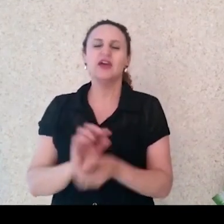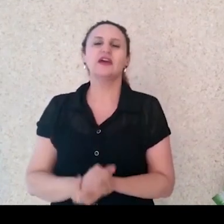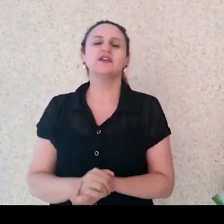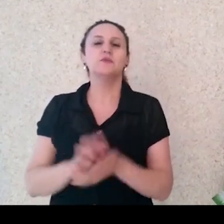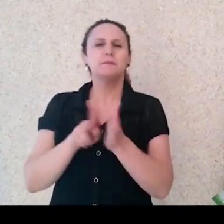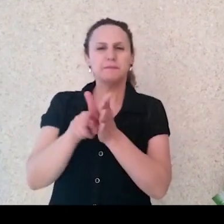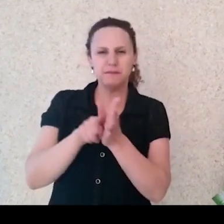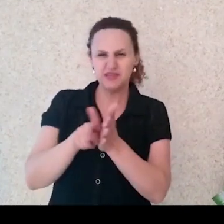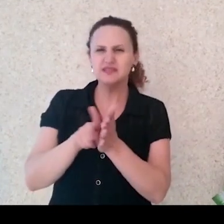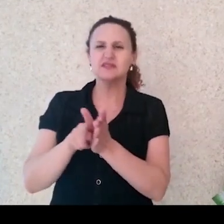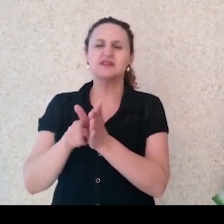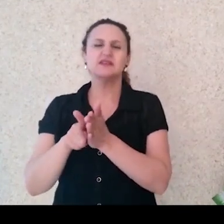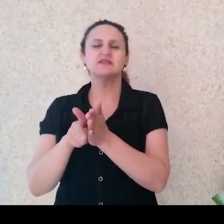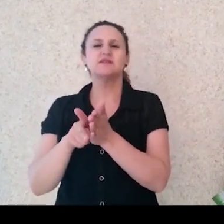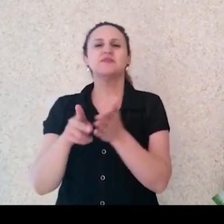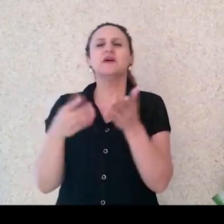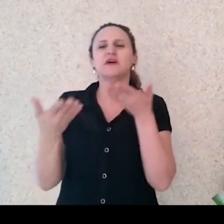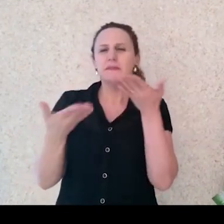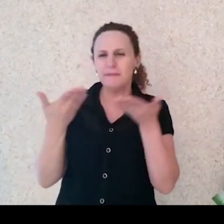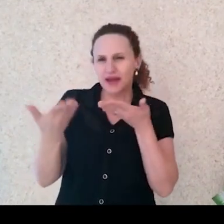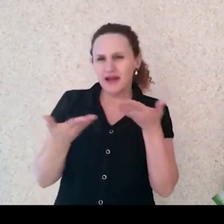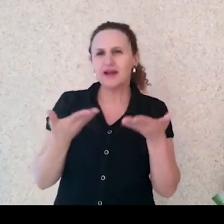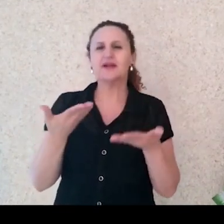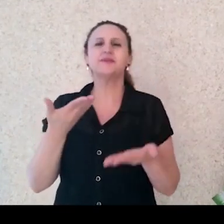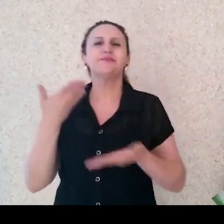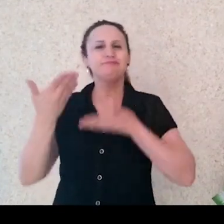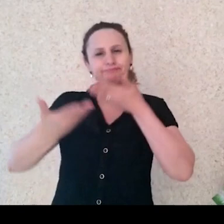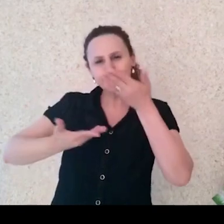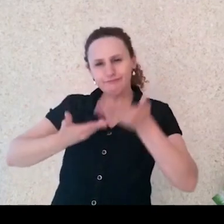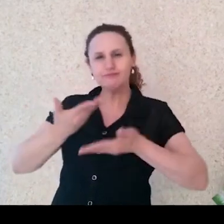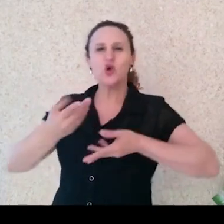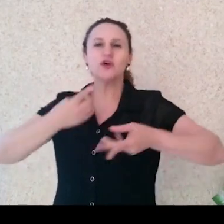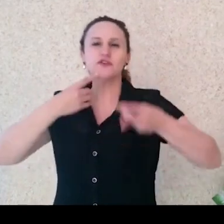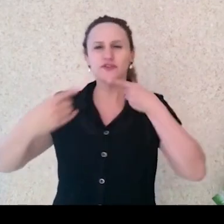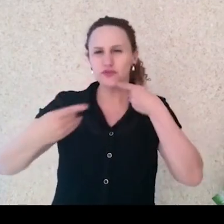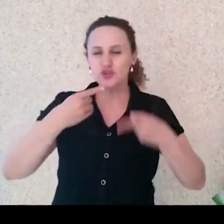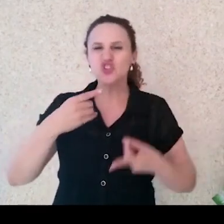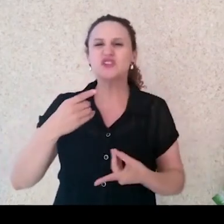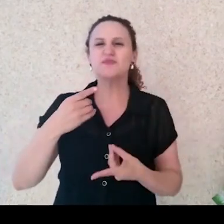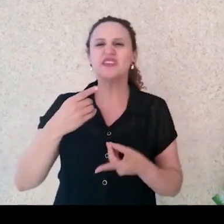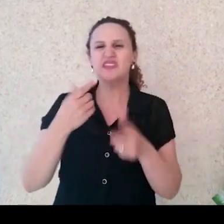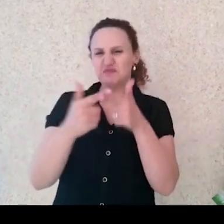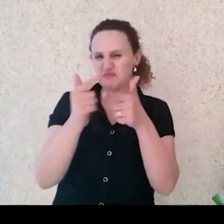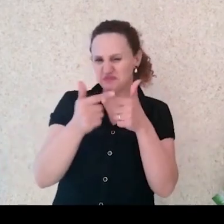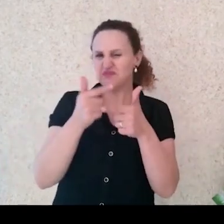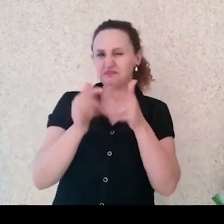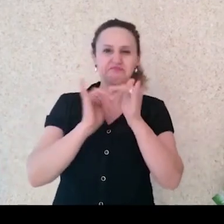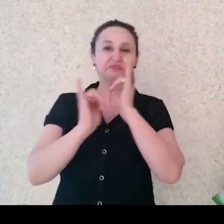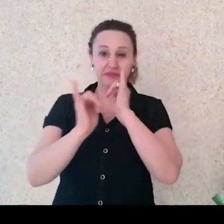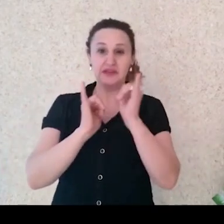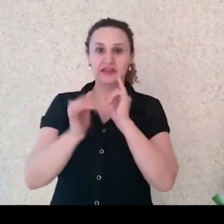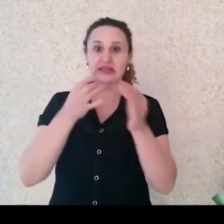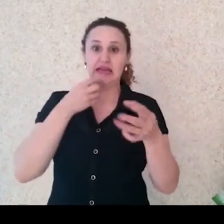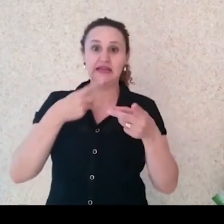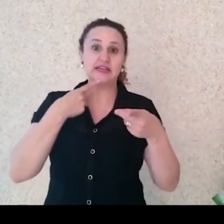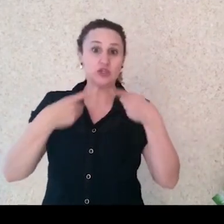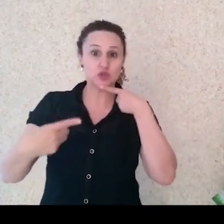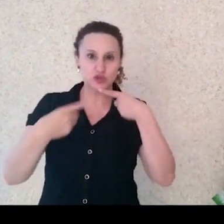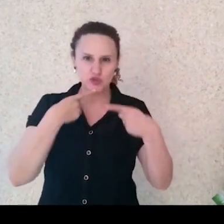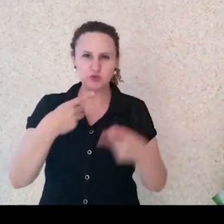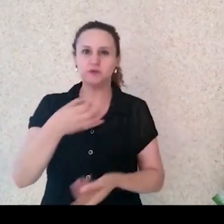fomentar essa discussão, essa treta literária que surgiu aí na internet. A primeira delas já